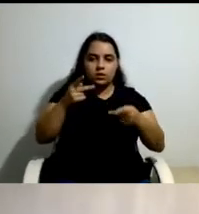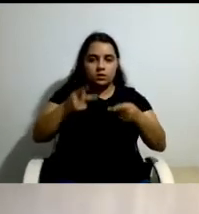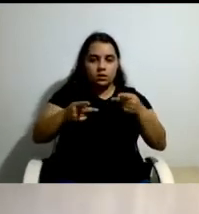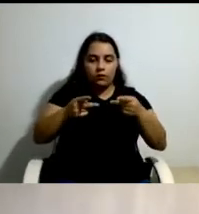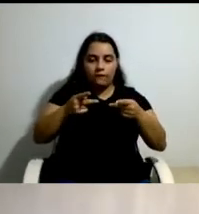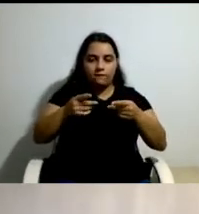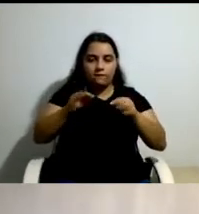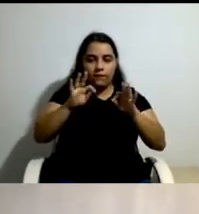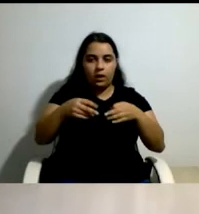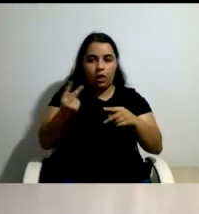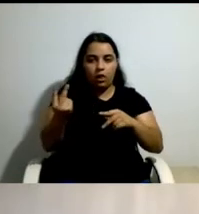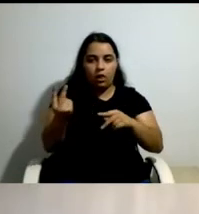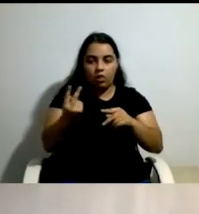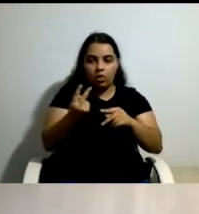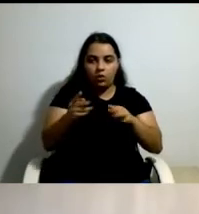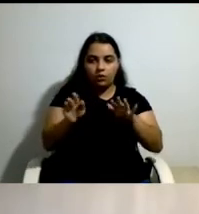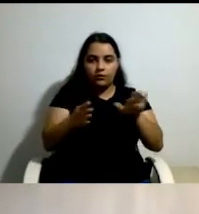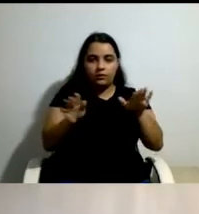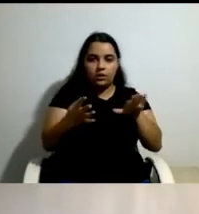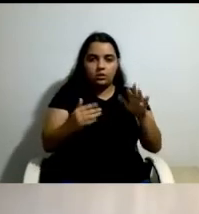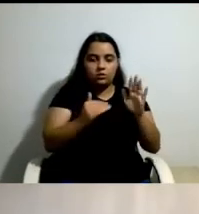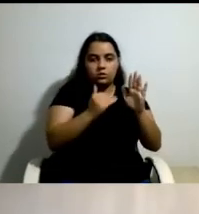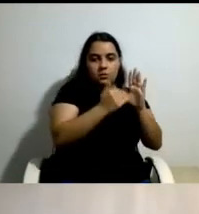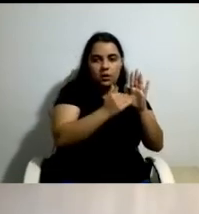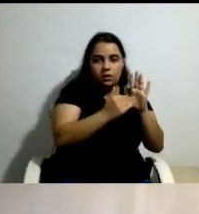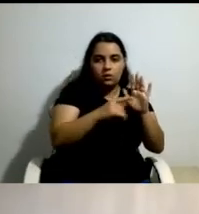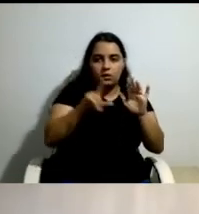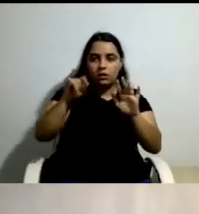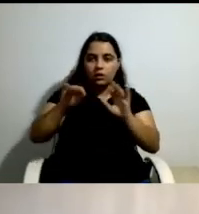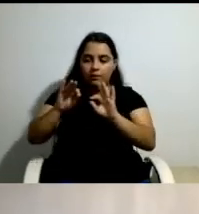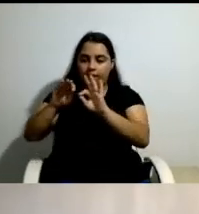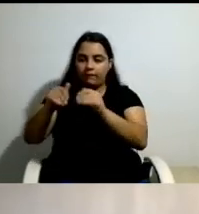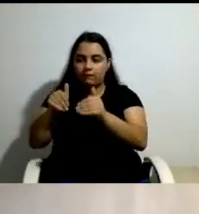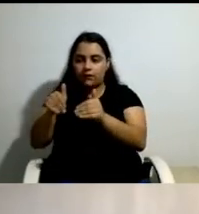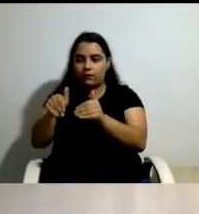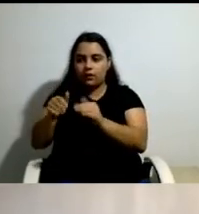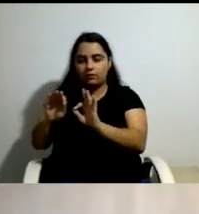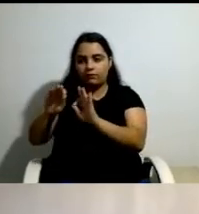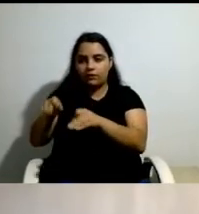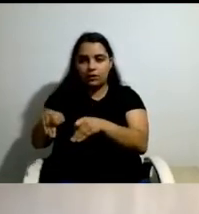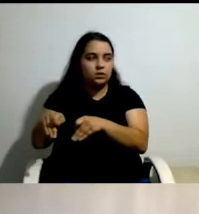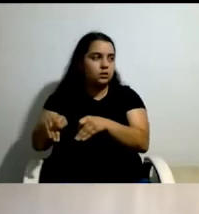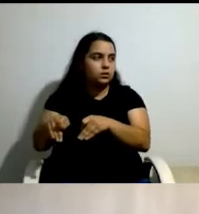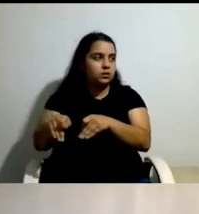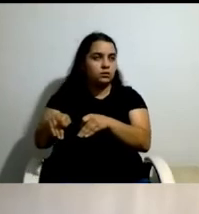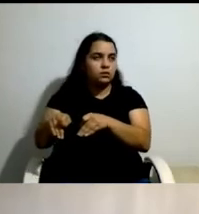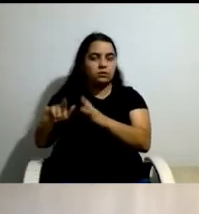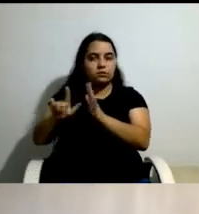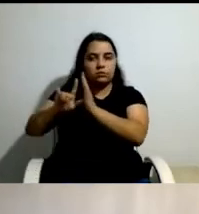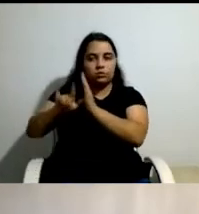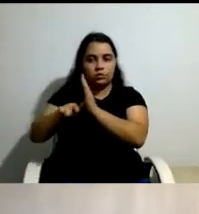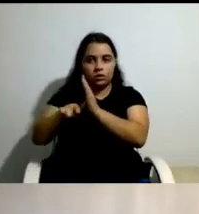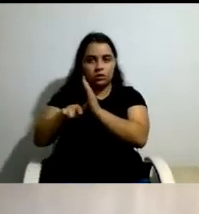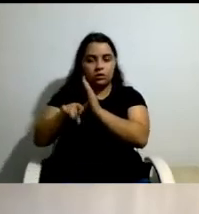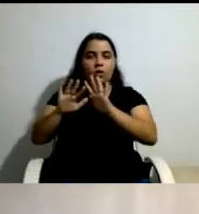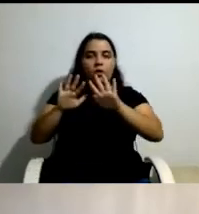intermédio, mas também um momento já afim do prazo do projeto, mesmo após o seu